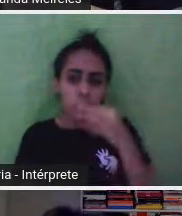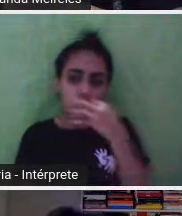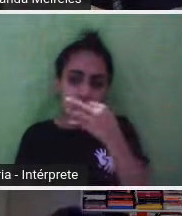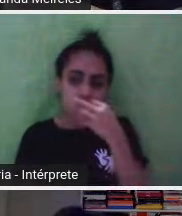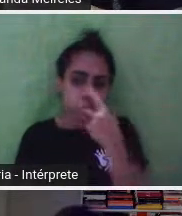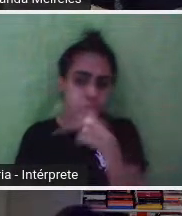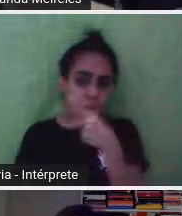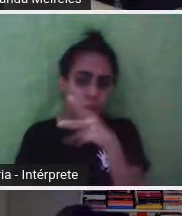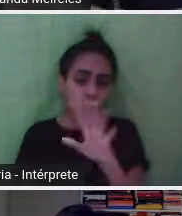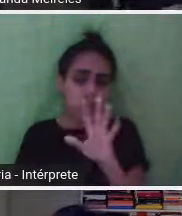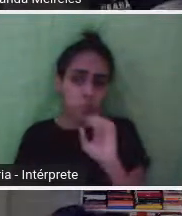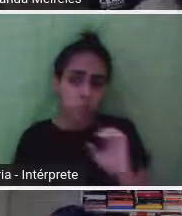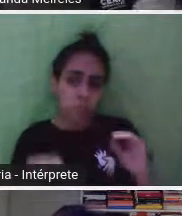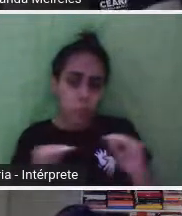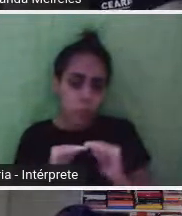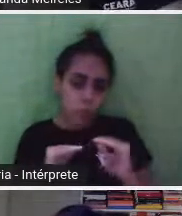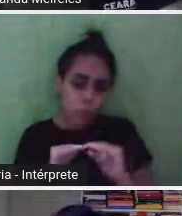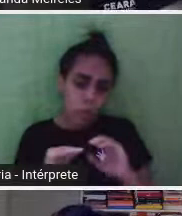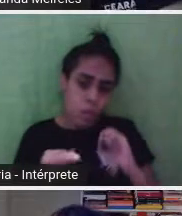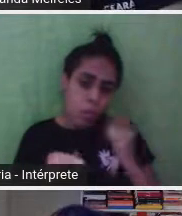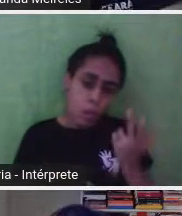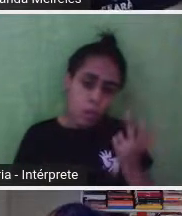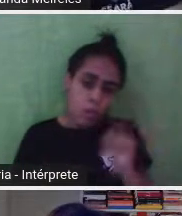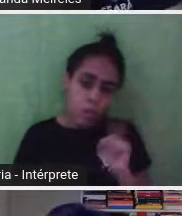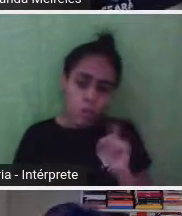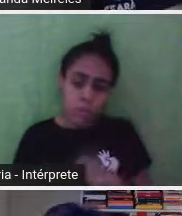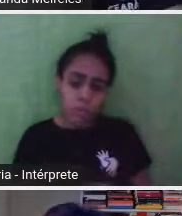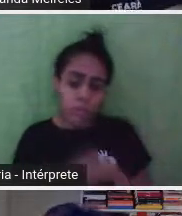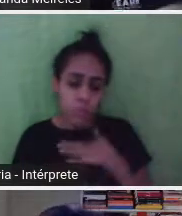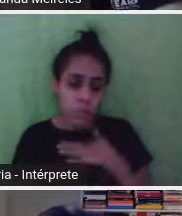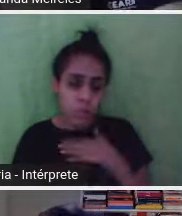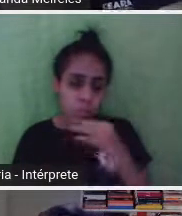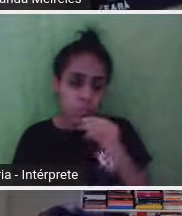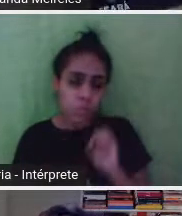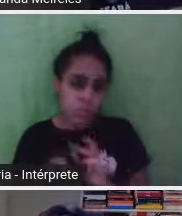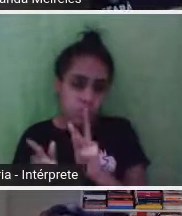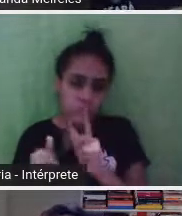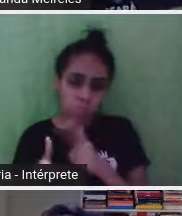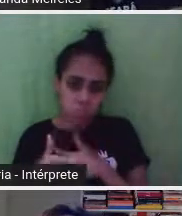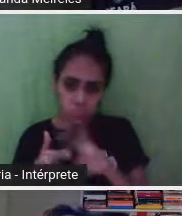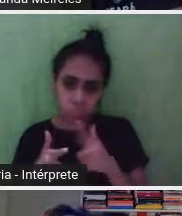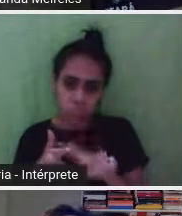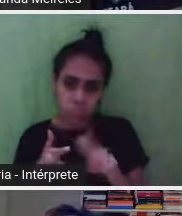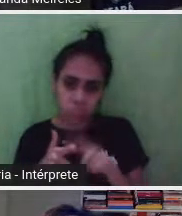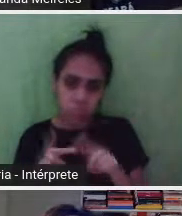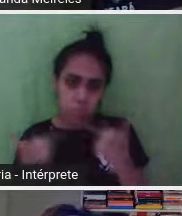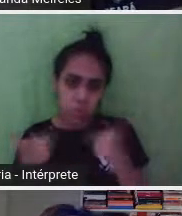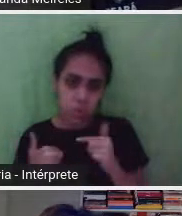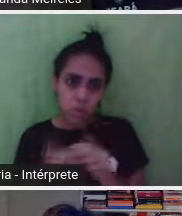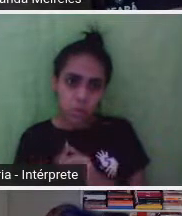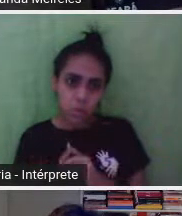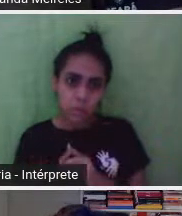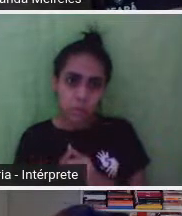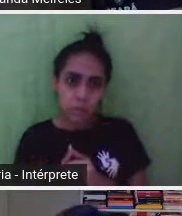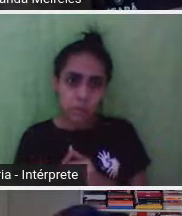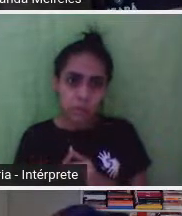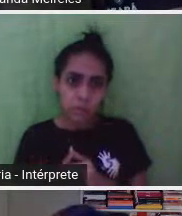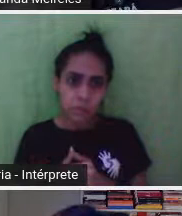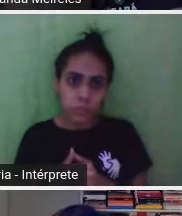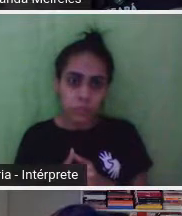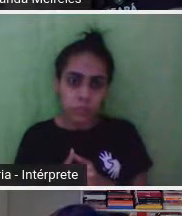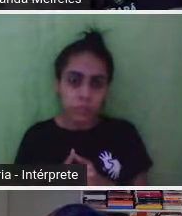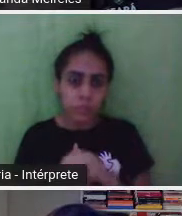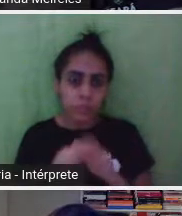você pode concordar ou não. Enfim, eu, tudo bem, não me incomodo. E aí, mas, a